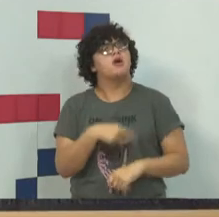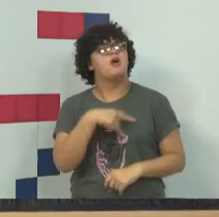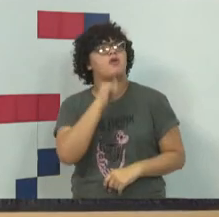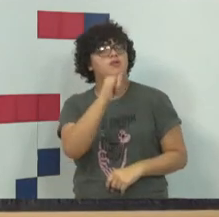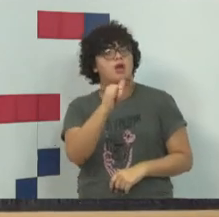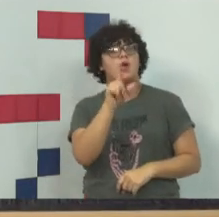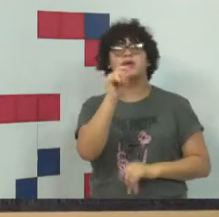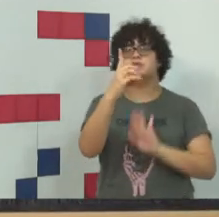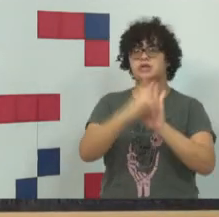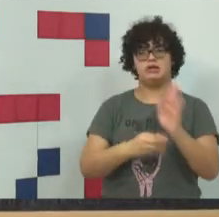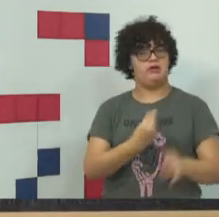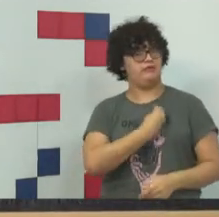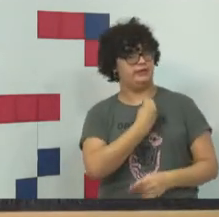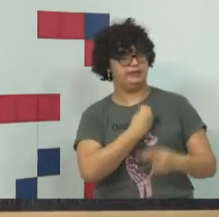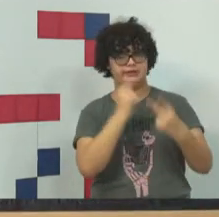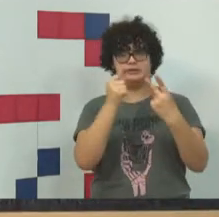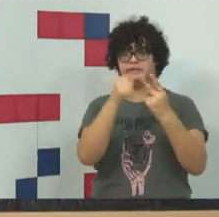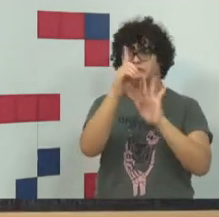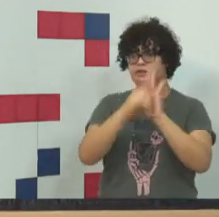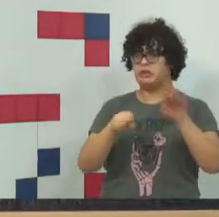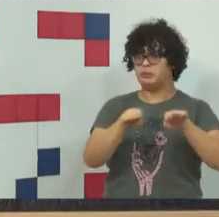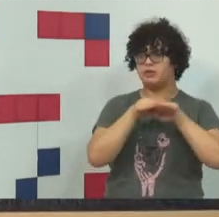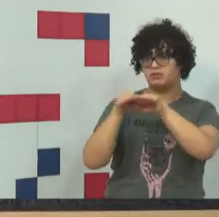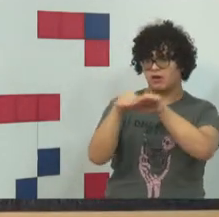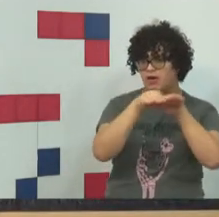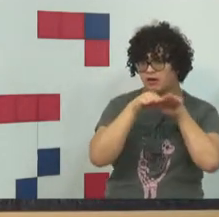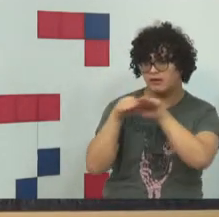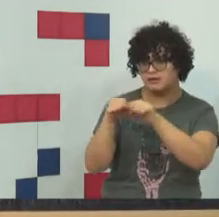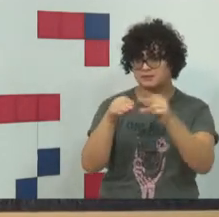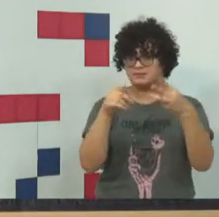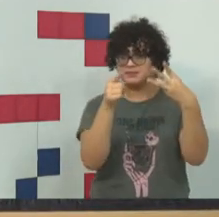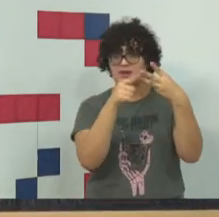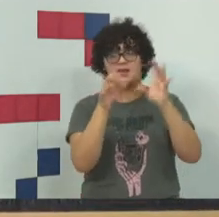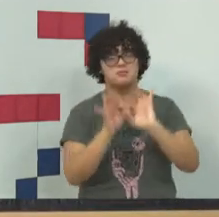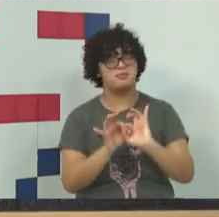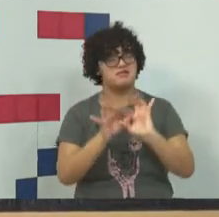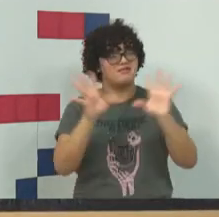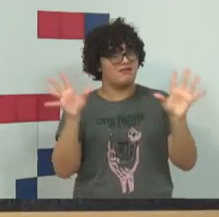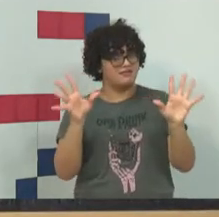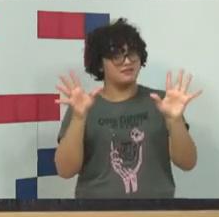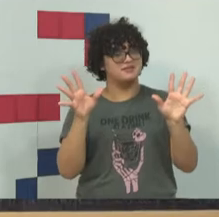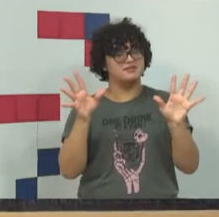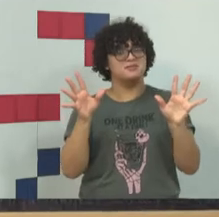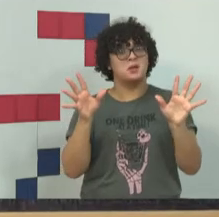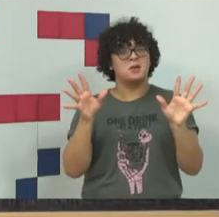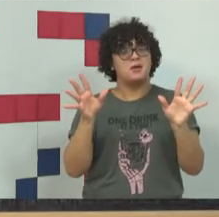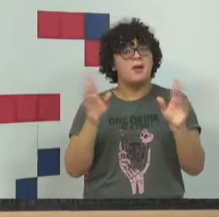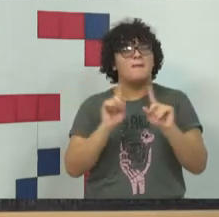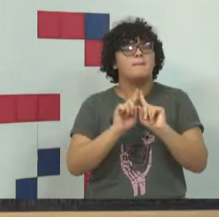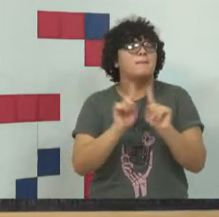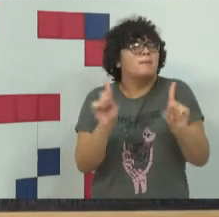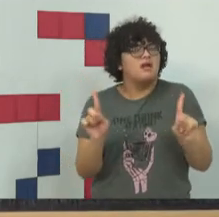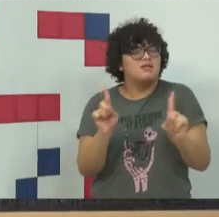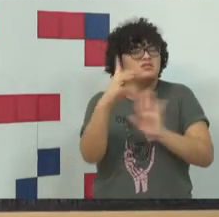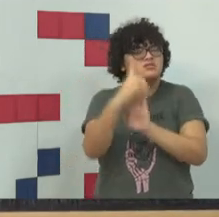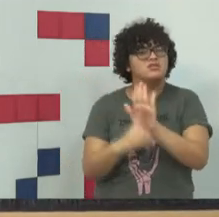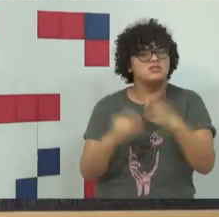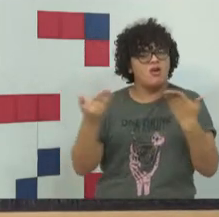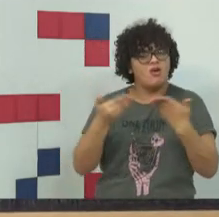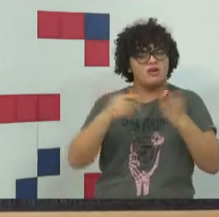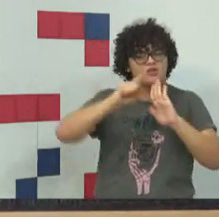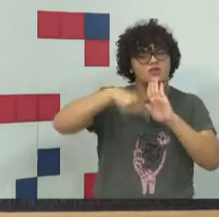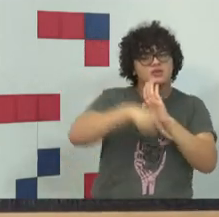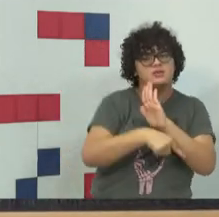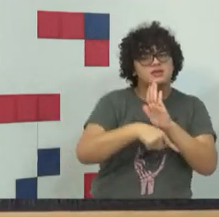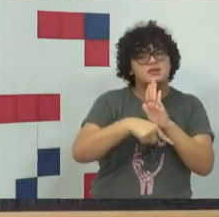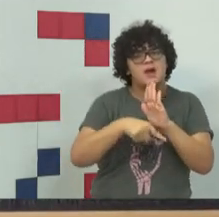direito à vida, à igualdade, à liberdade. Mas esses direitos fundamentais,